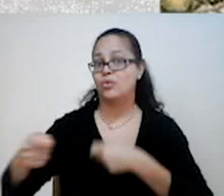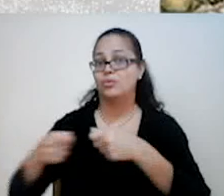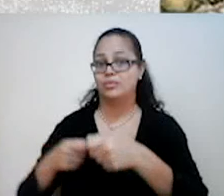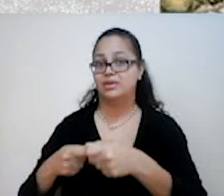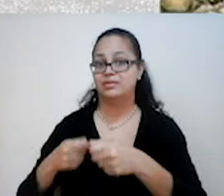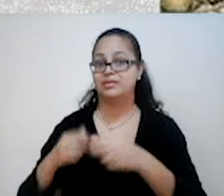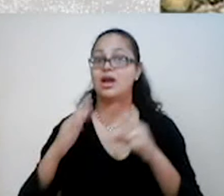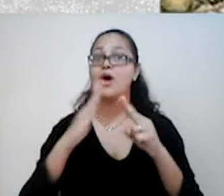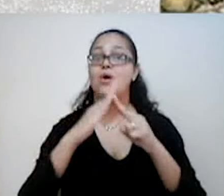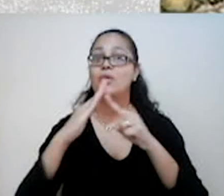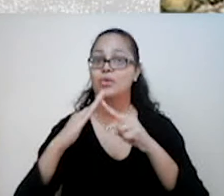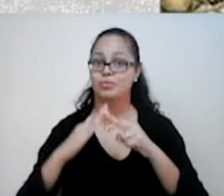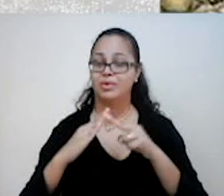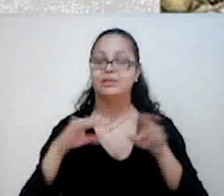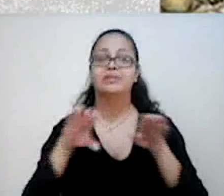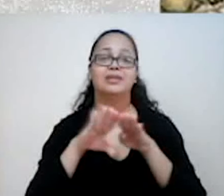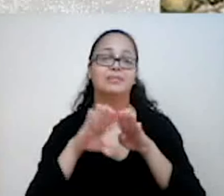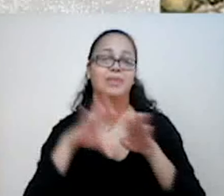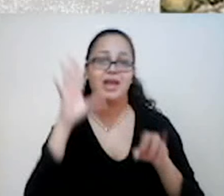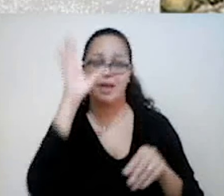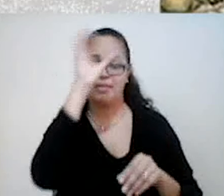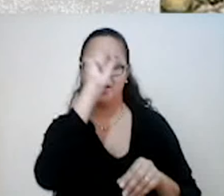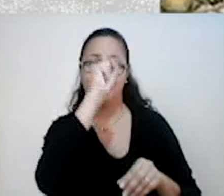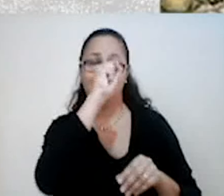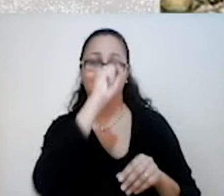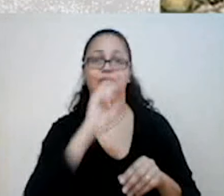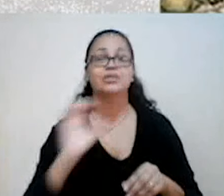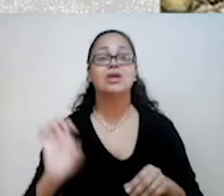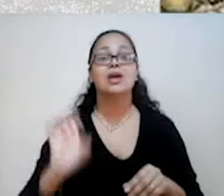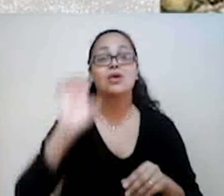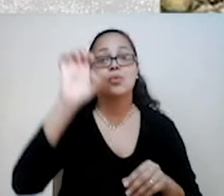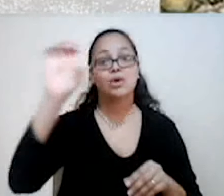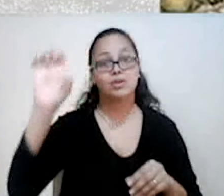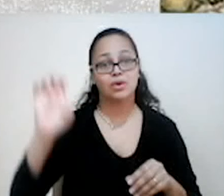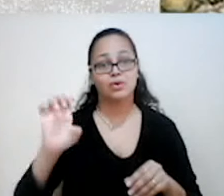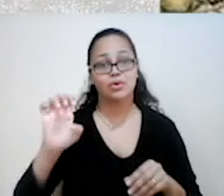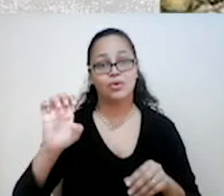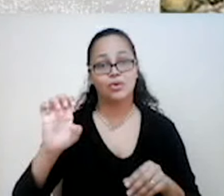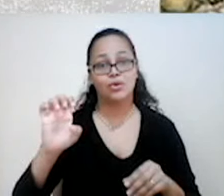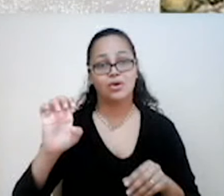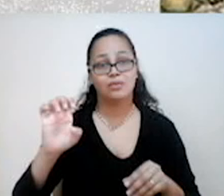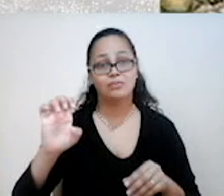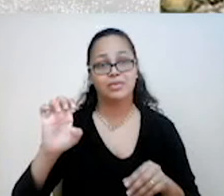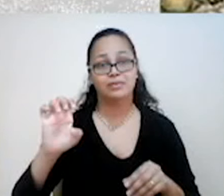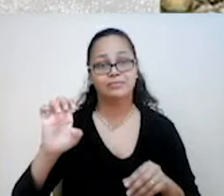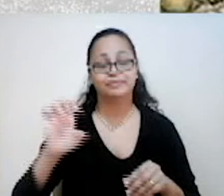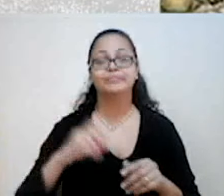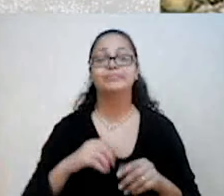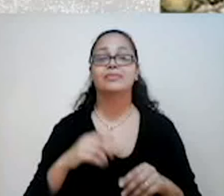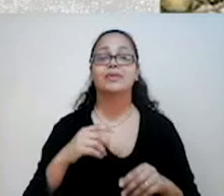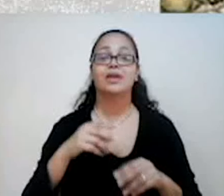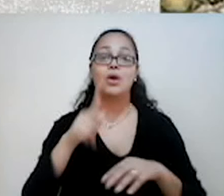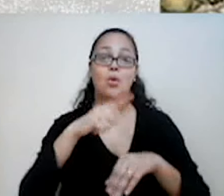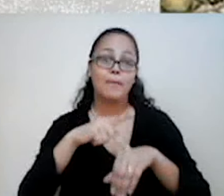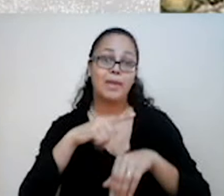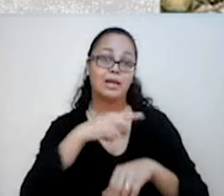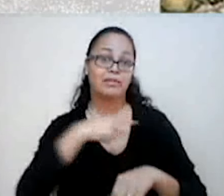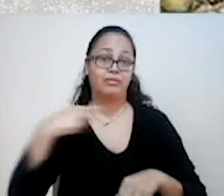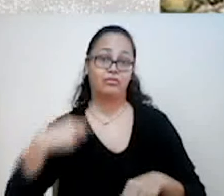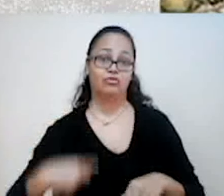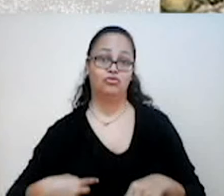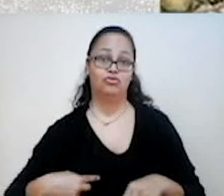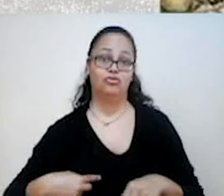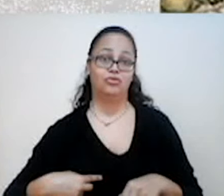e urbano. Também aprendemos que, enquanto a Europa estava nesse processo, a China já